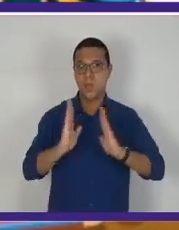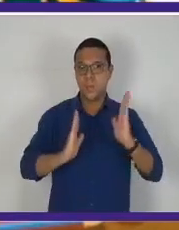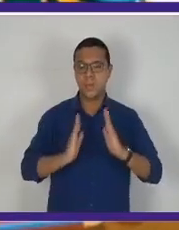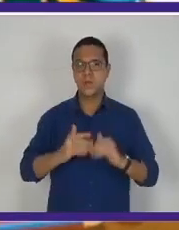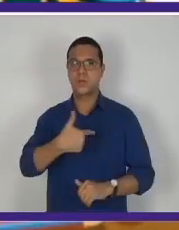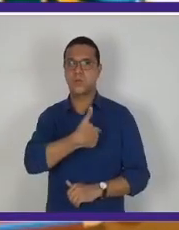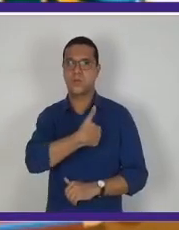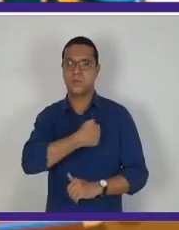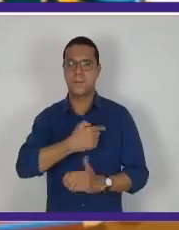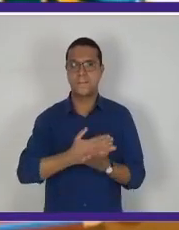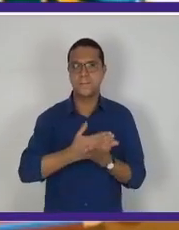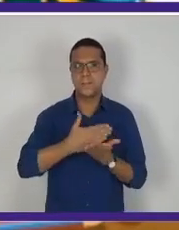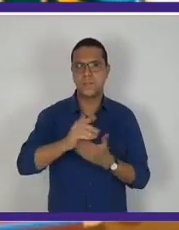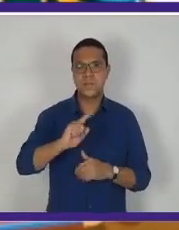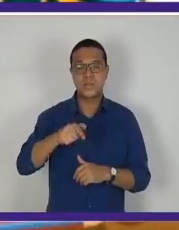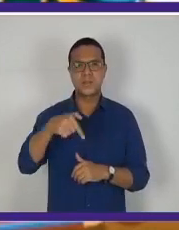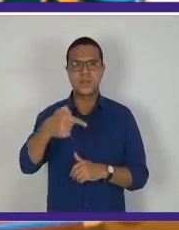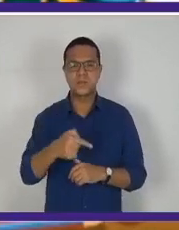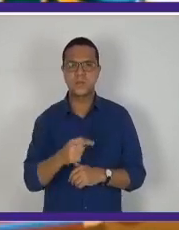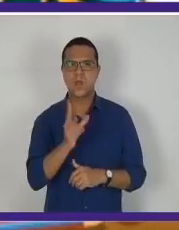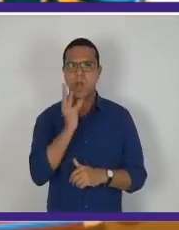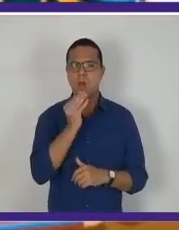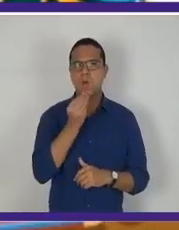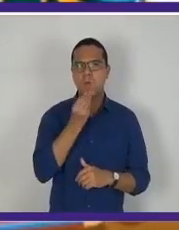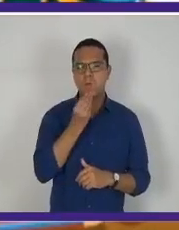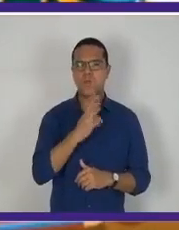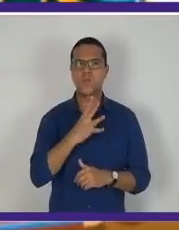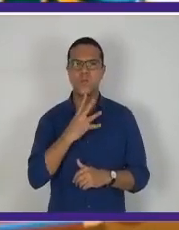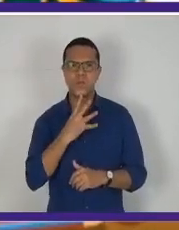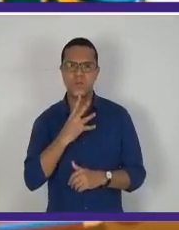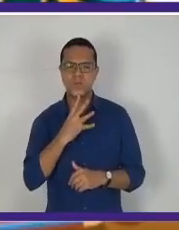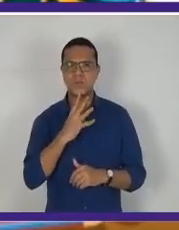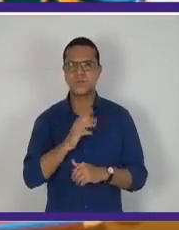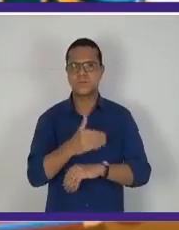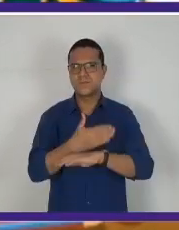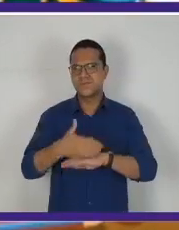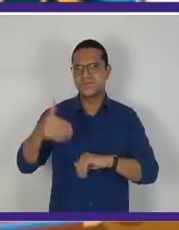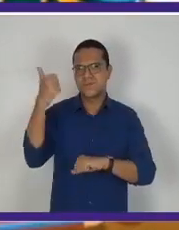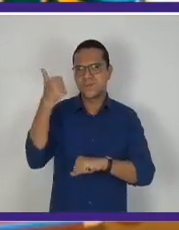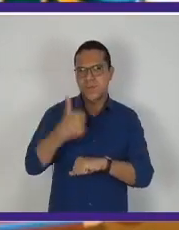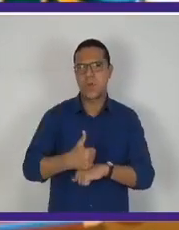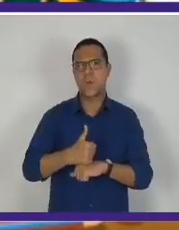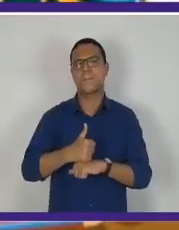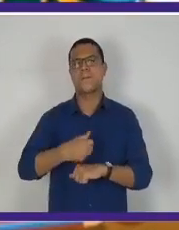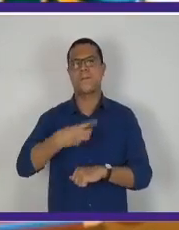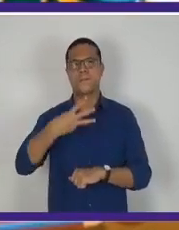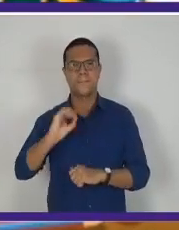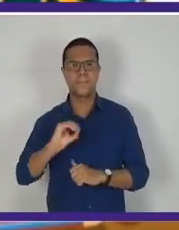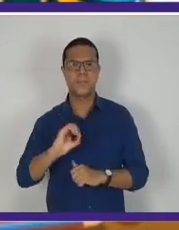após o conhecido golpe de 30 ou Revolução de 30.